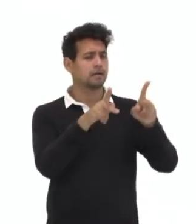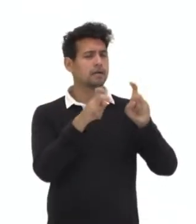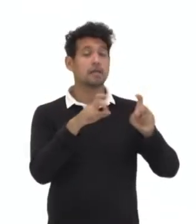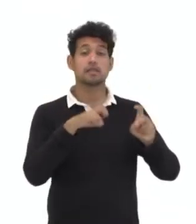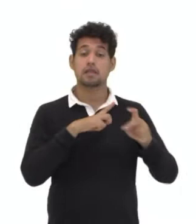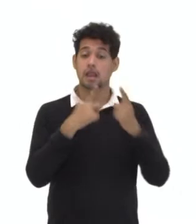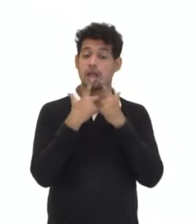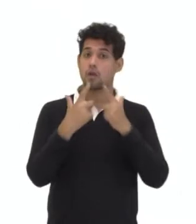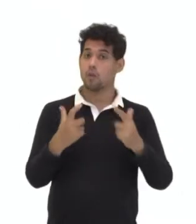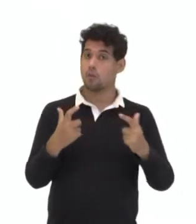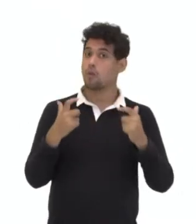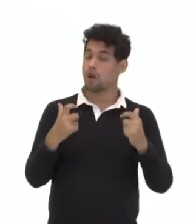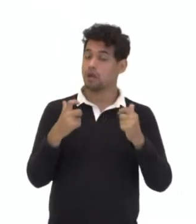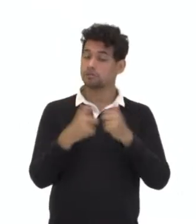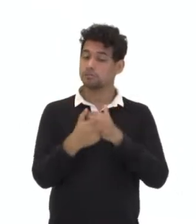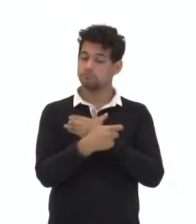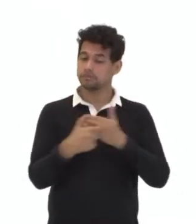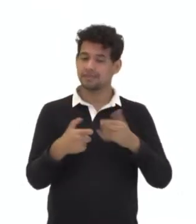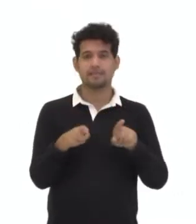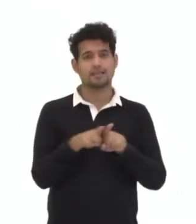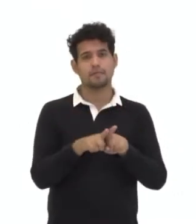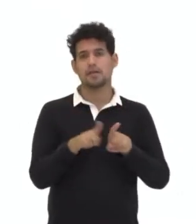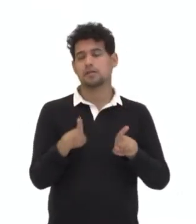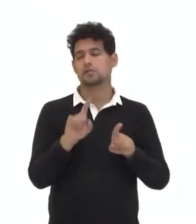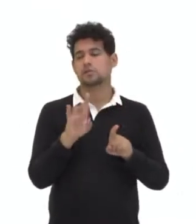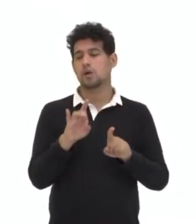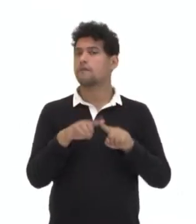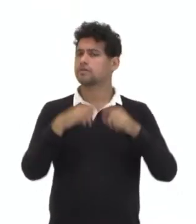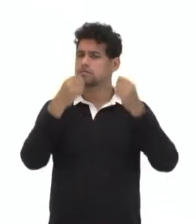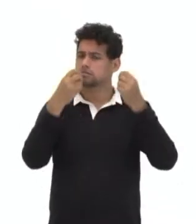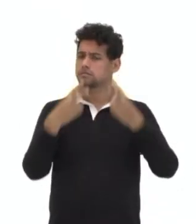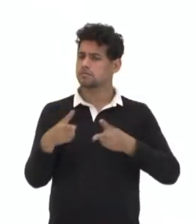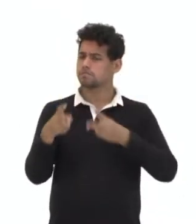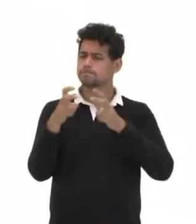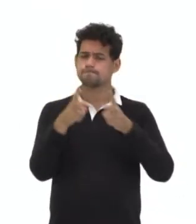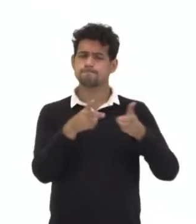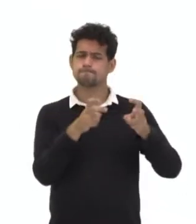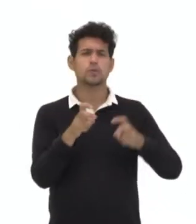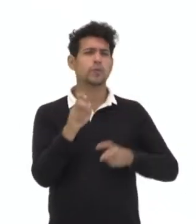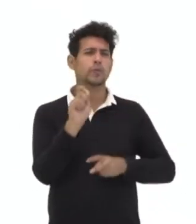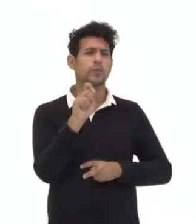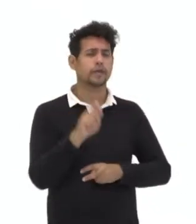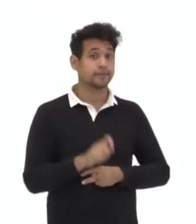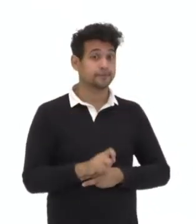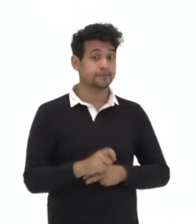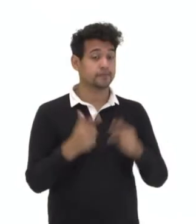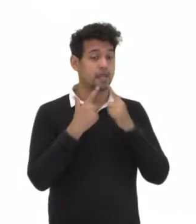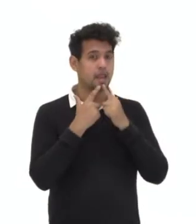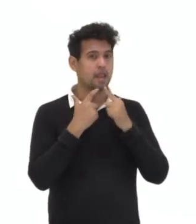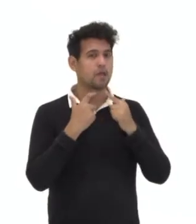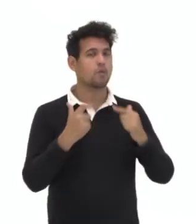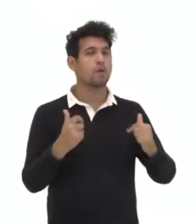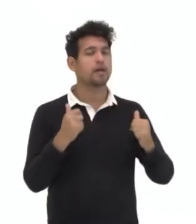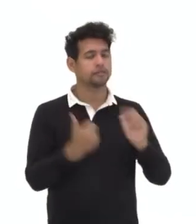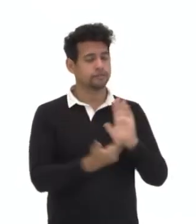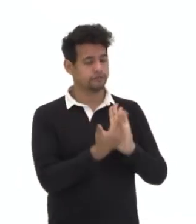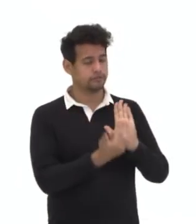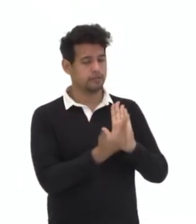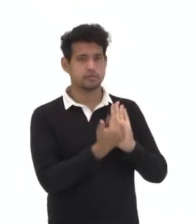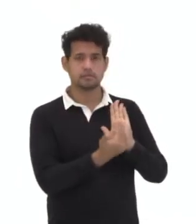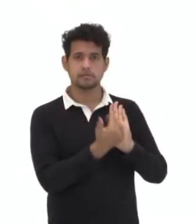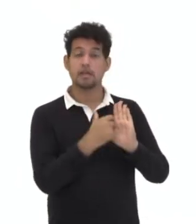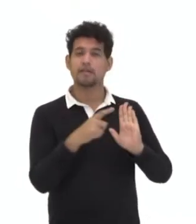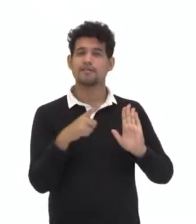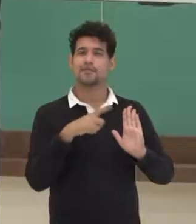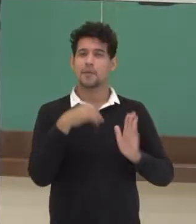a linguagem verbal e a linguagem não verbal. Então você pode perceber na linguagem não verbal nós temos por exemplo